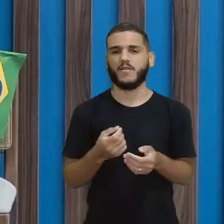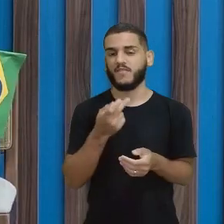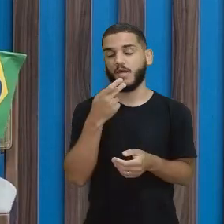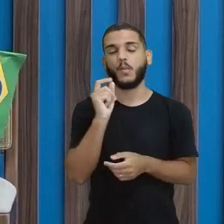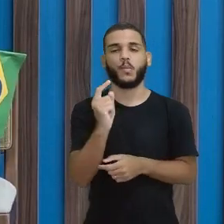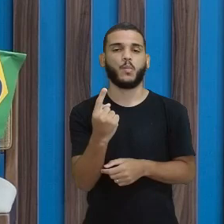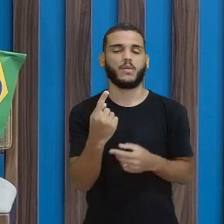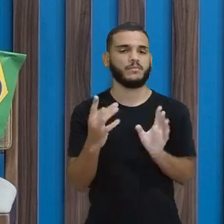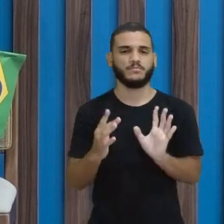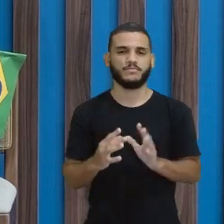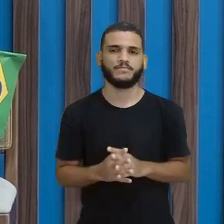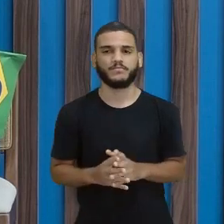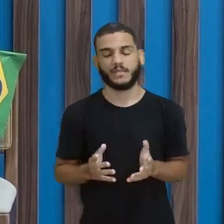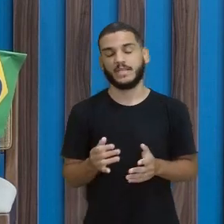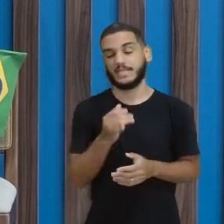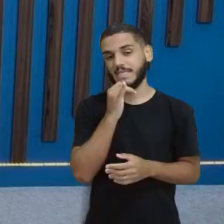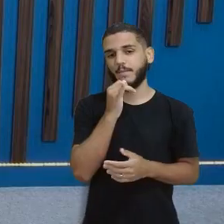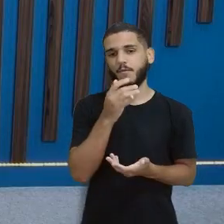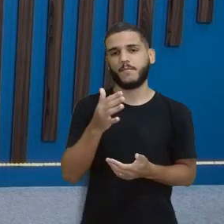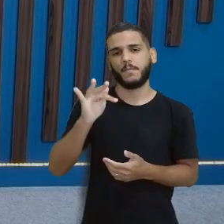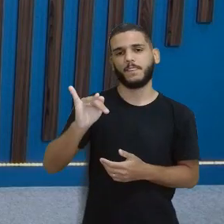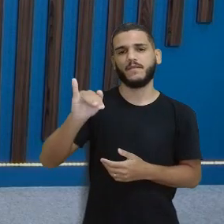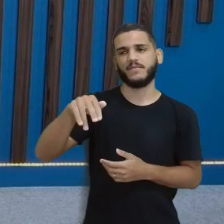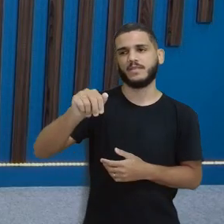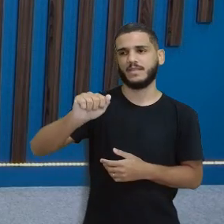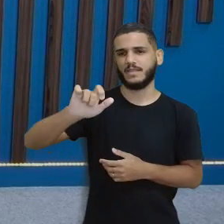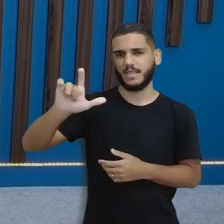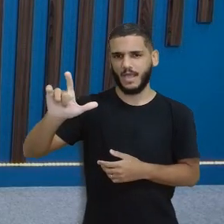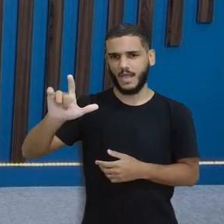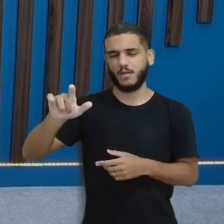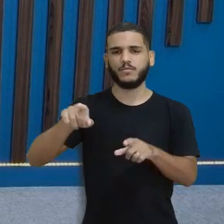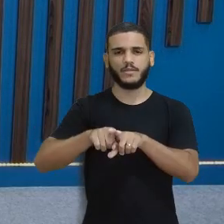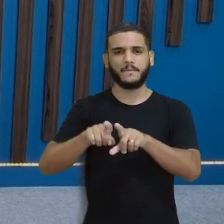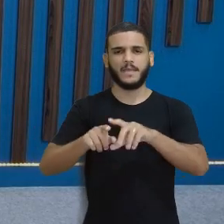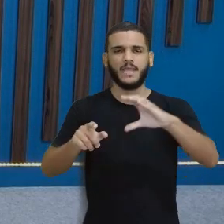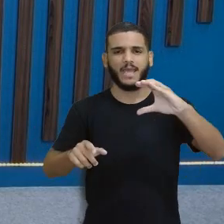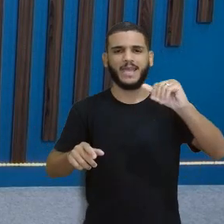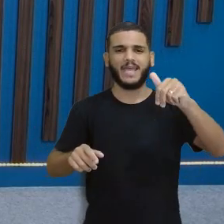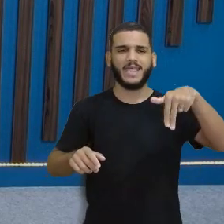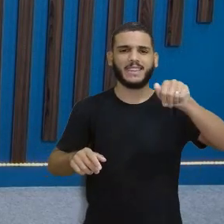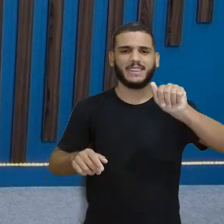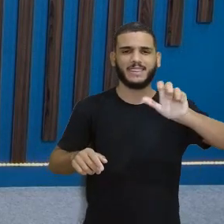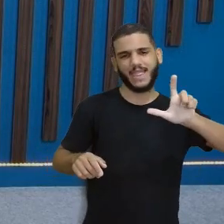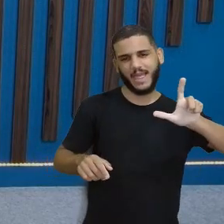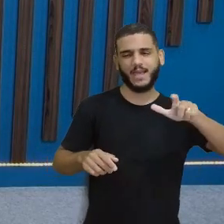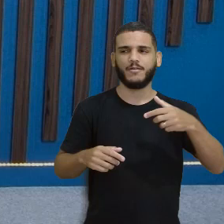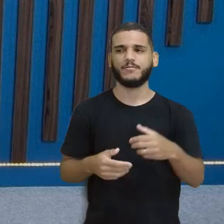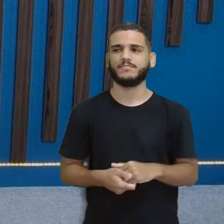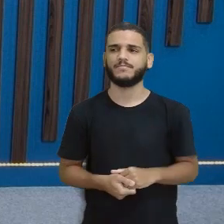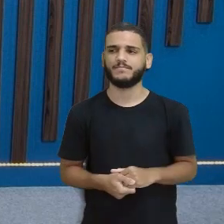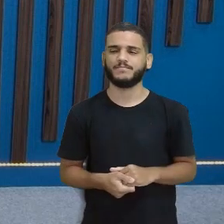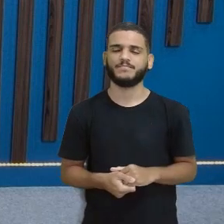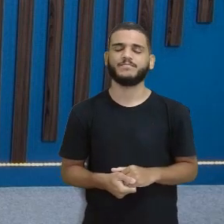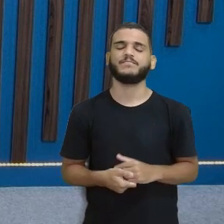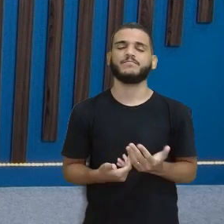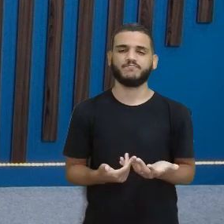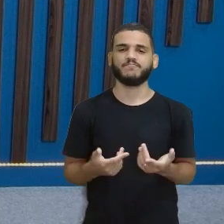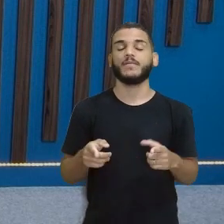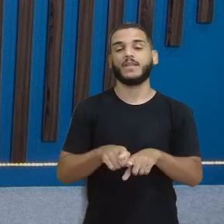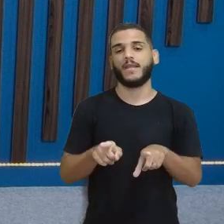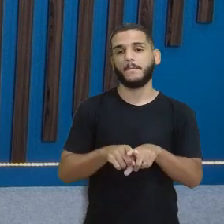Final canal Final canal Ah! Final canal Nacional